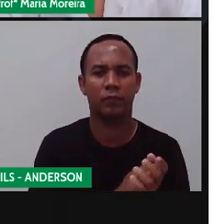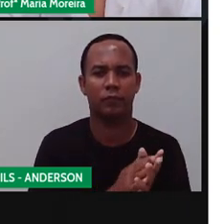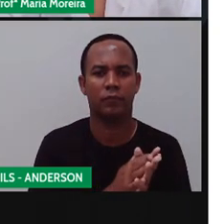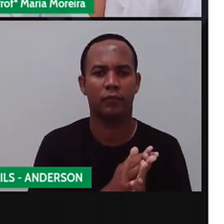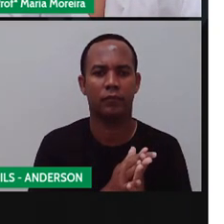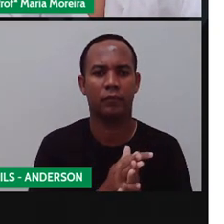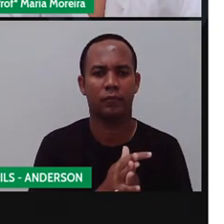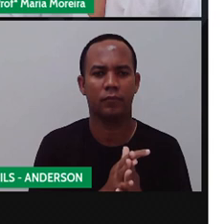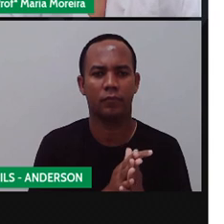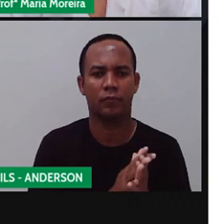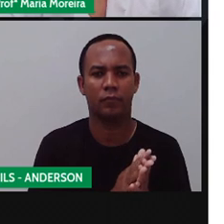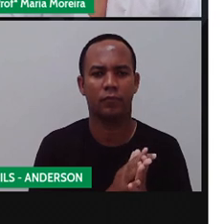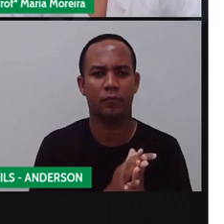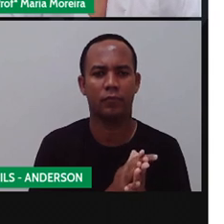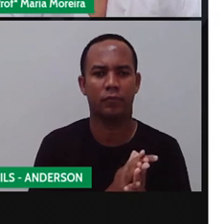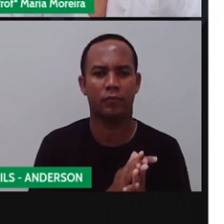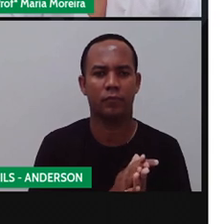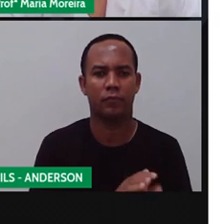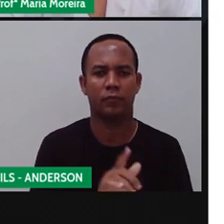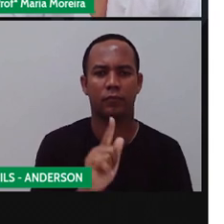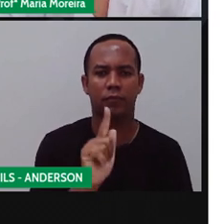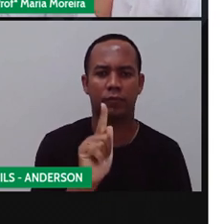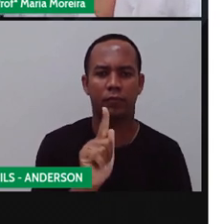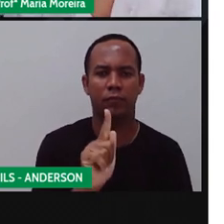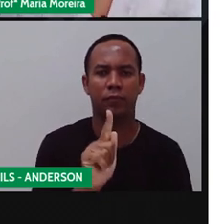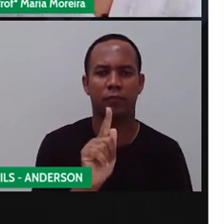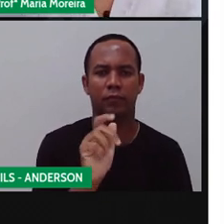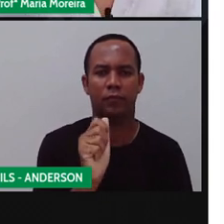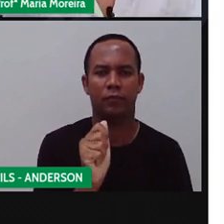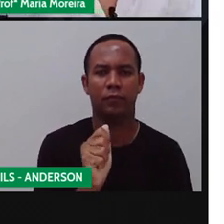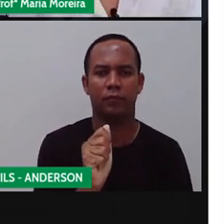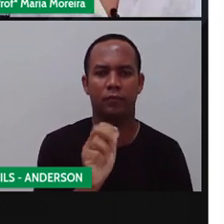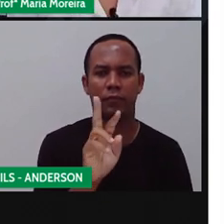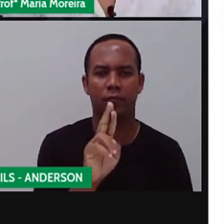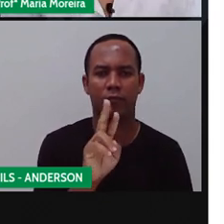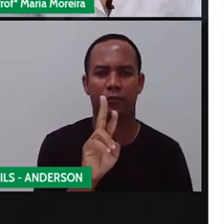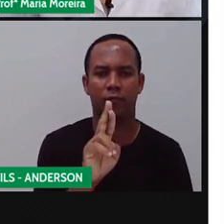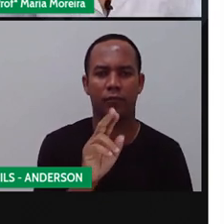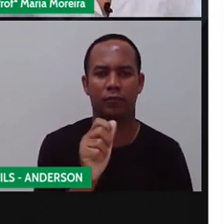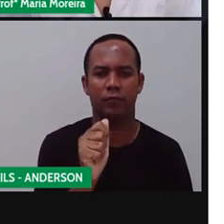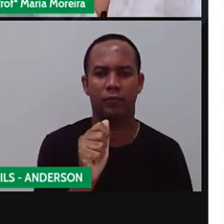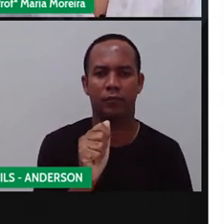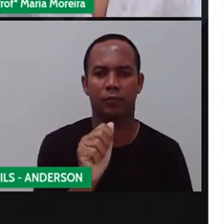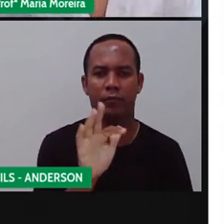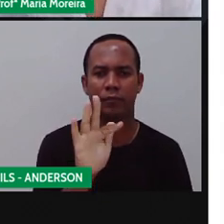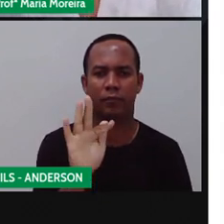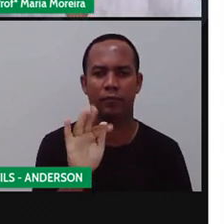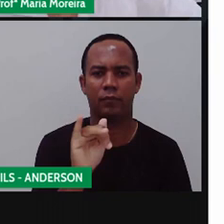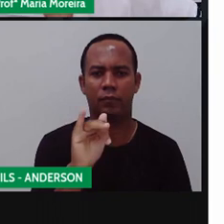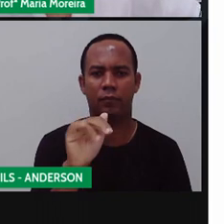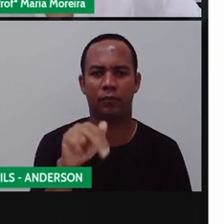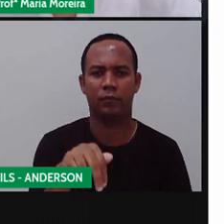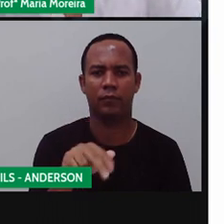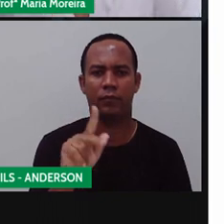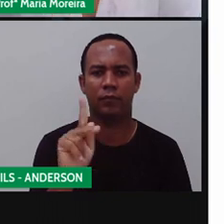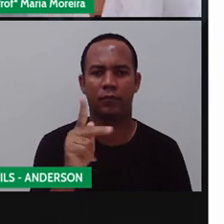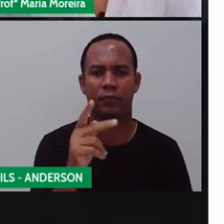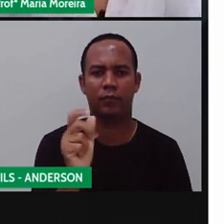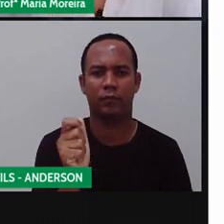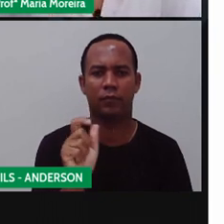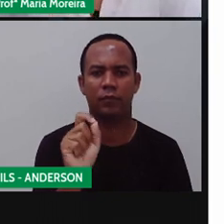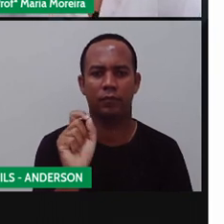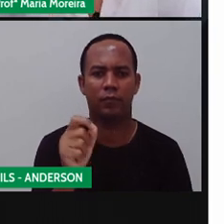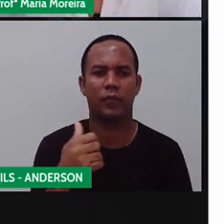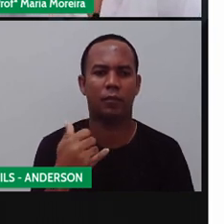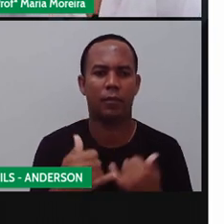Vamos lá. Garrafinha. Essa daí é difícil, viu, Anderson? Difícil pra caramba. É